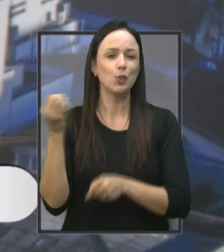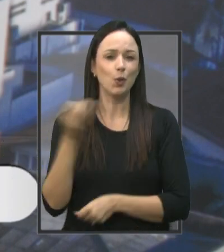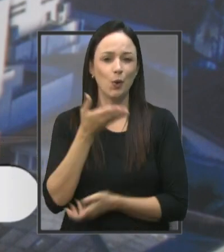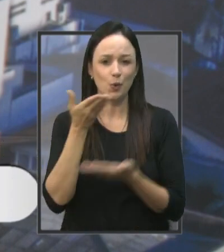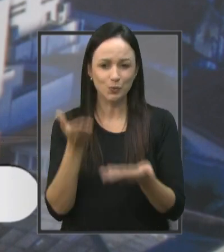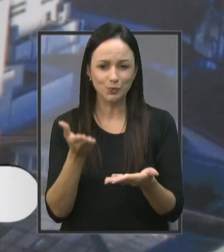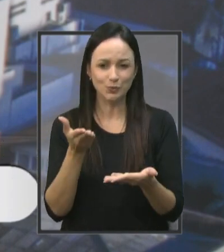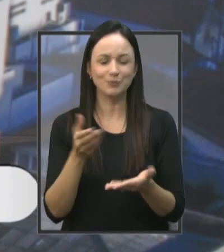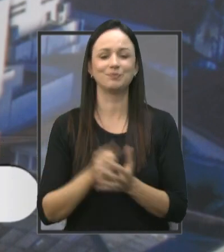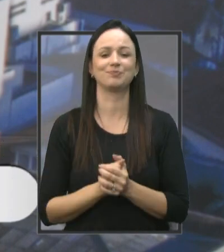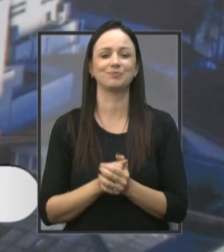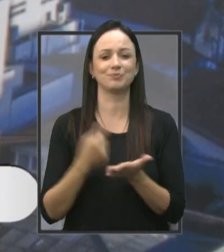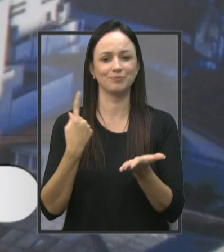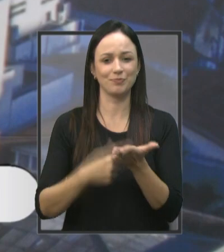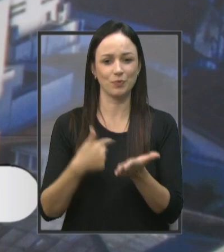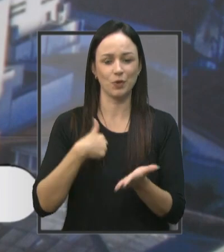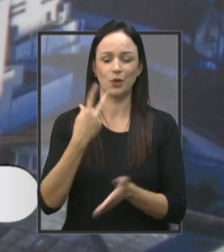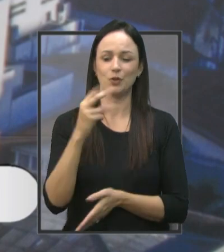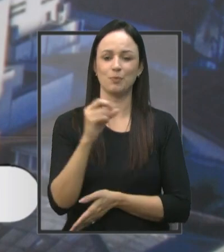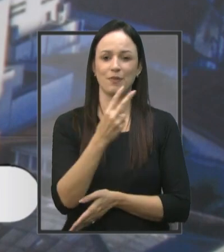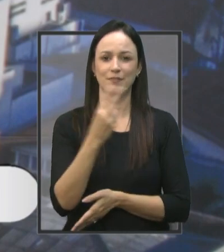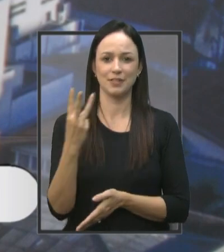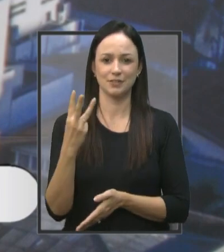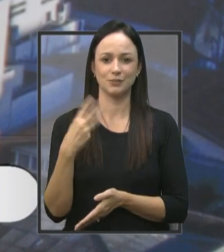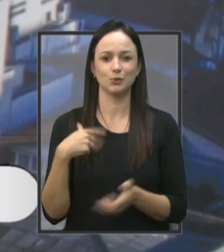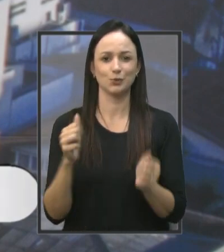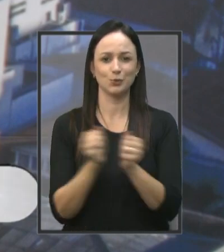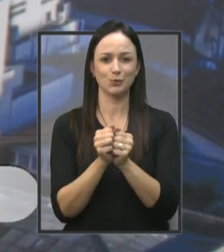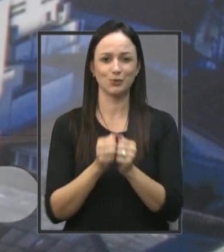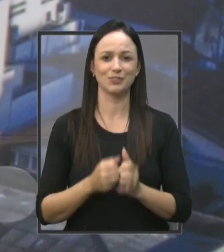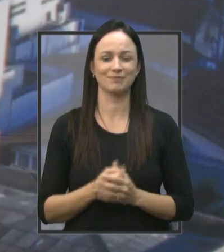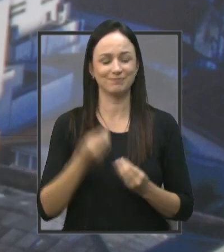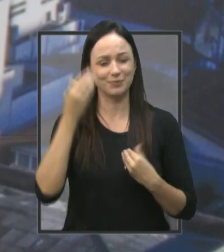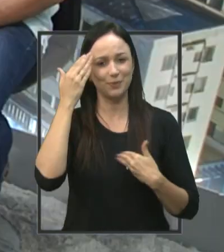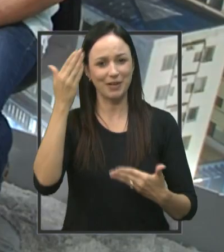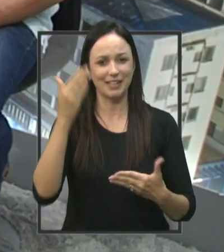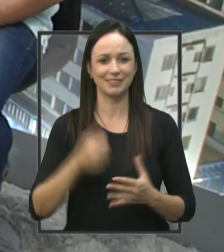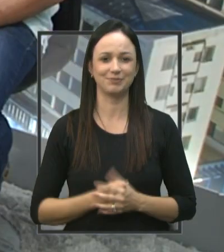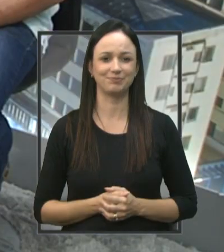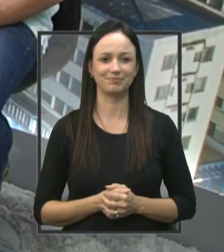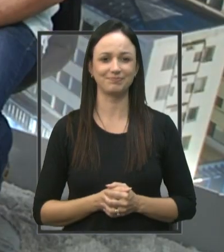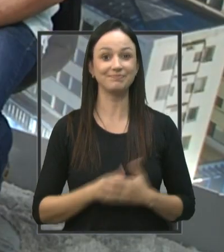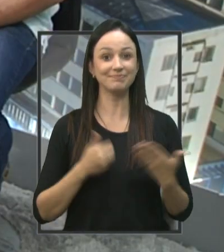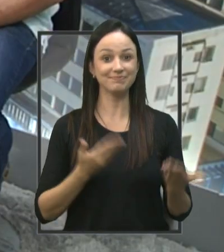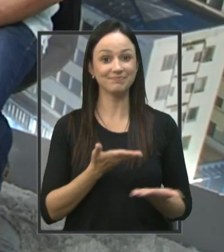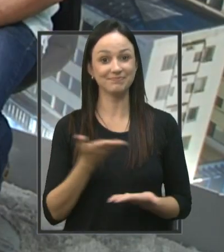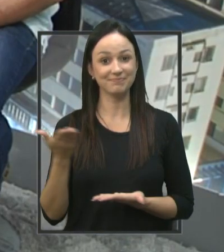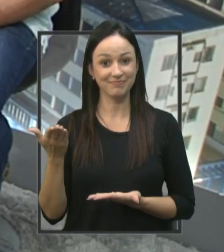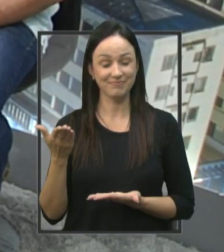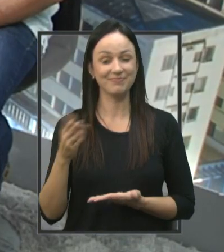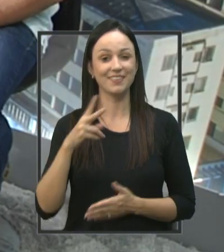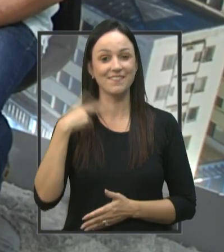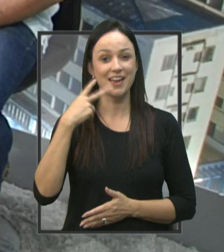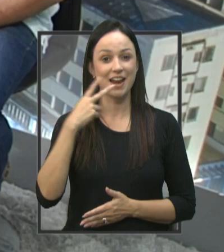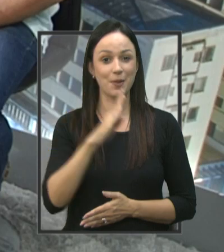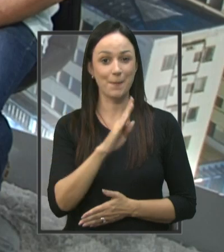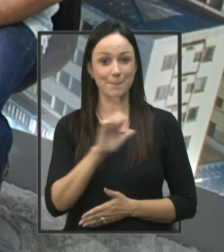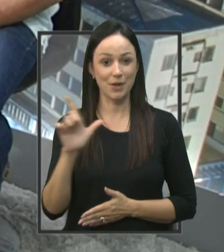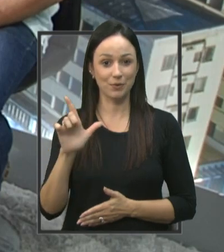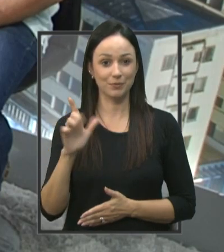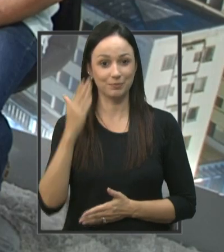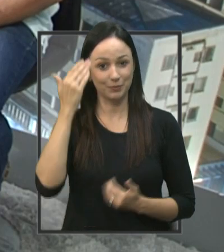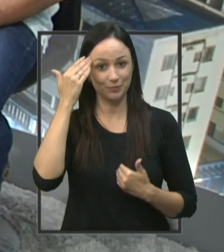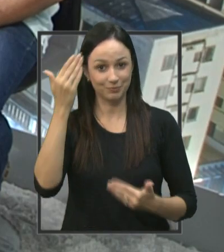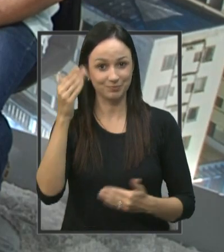que contem Comigo em 2023 Estamos juntos Obrigado Esses são os votos Portanto do vereador Bil Luquez Muito